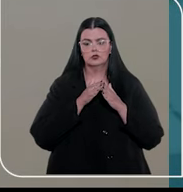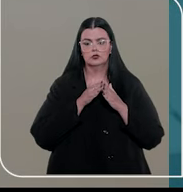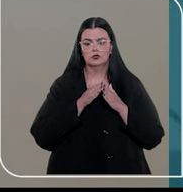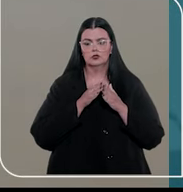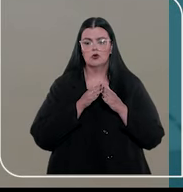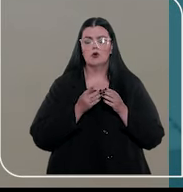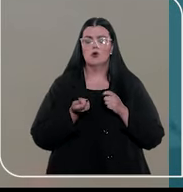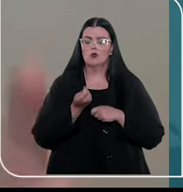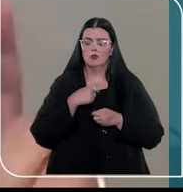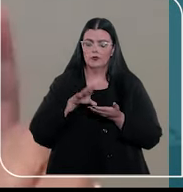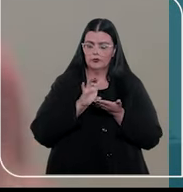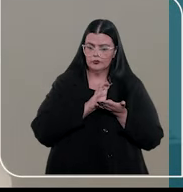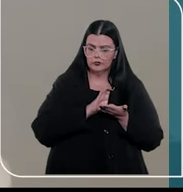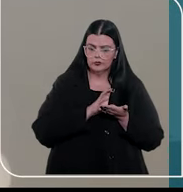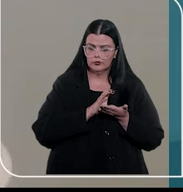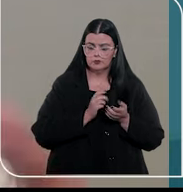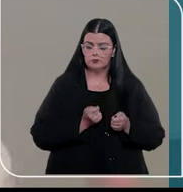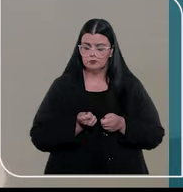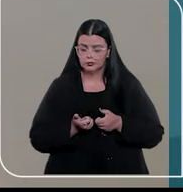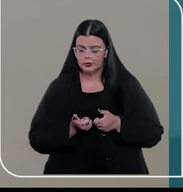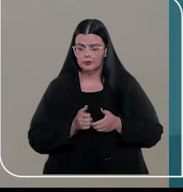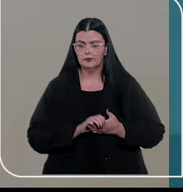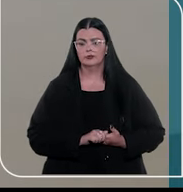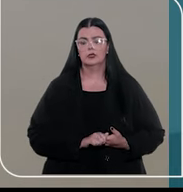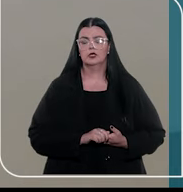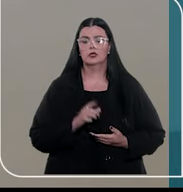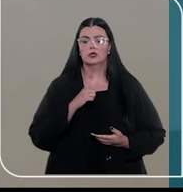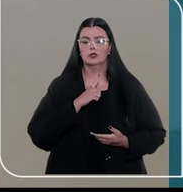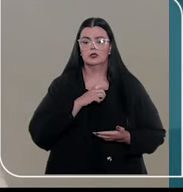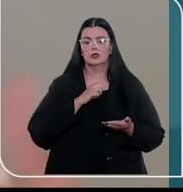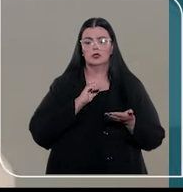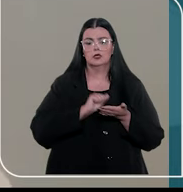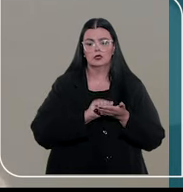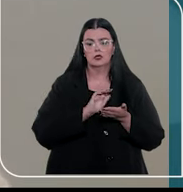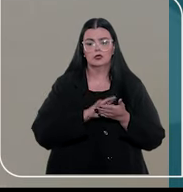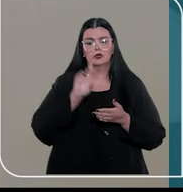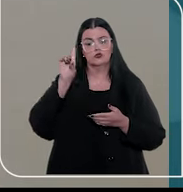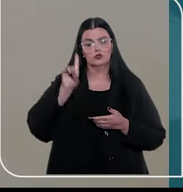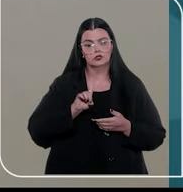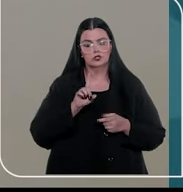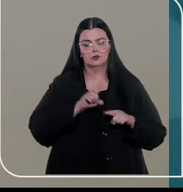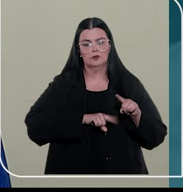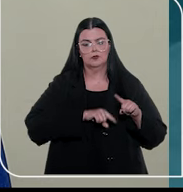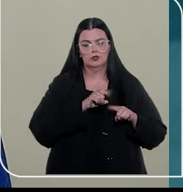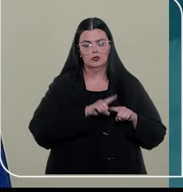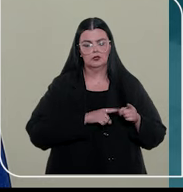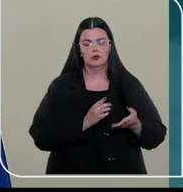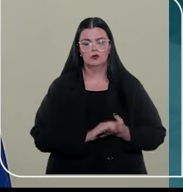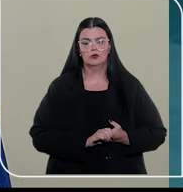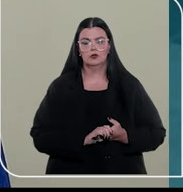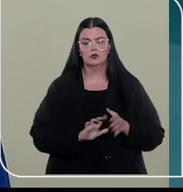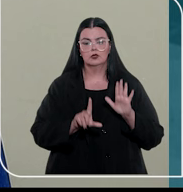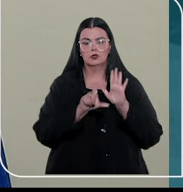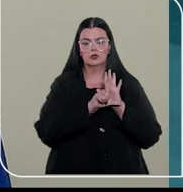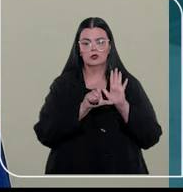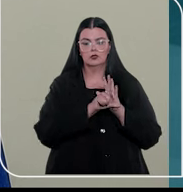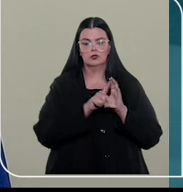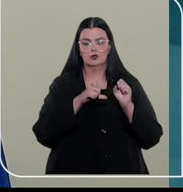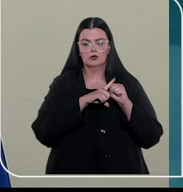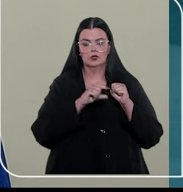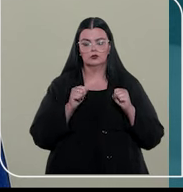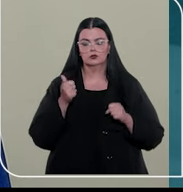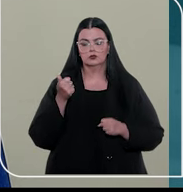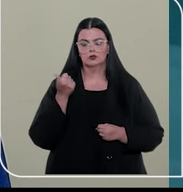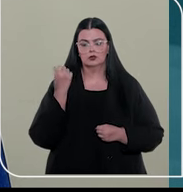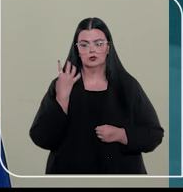determinado benefício, isso seria aquilo que academicamente se chama direito material. Pela legislação, tanto o artigo